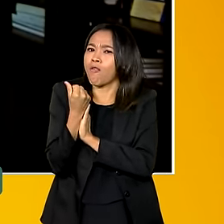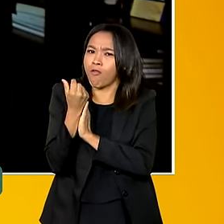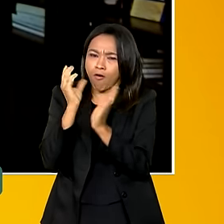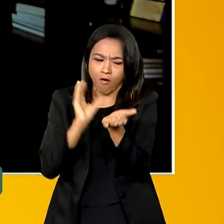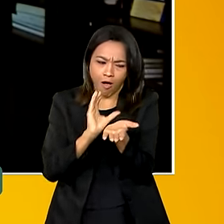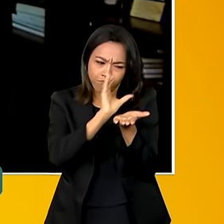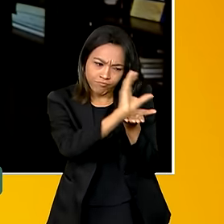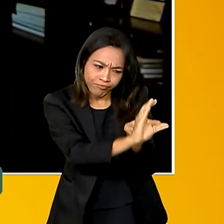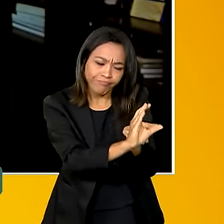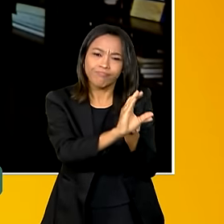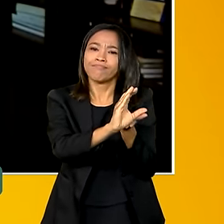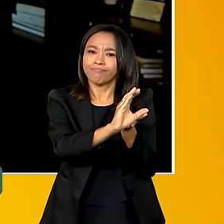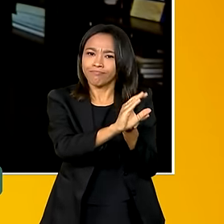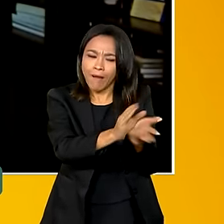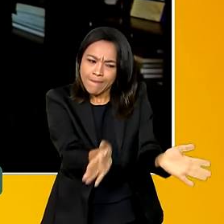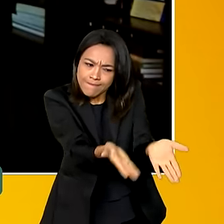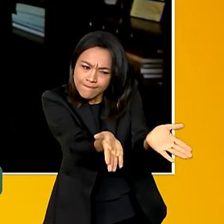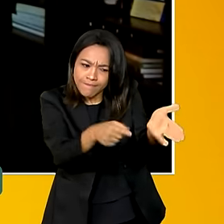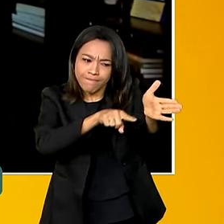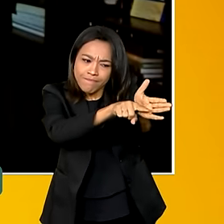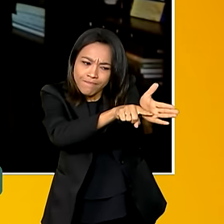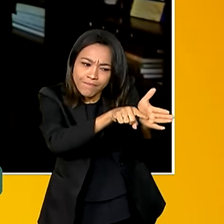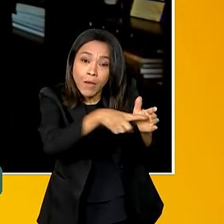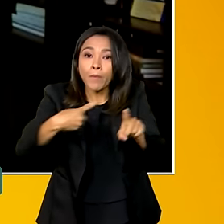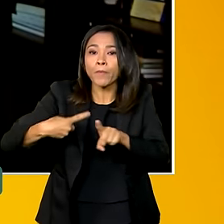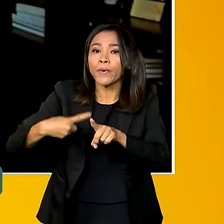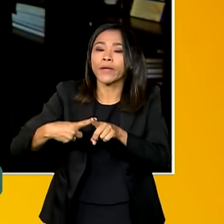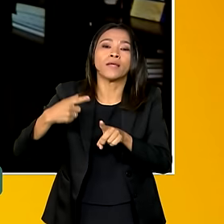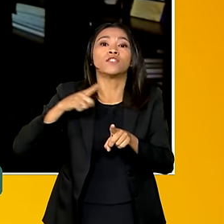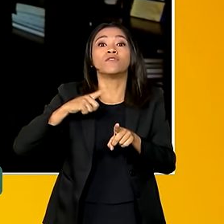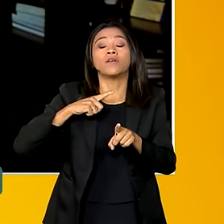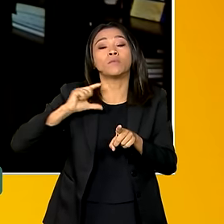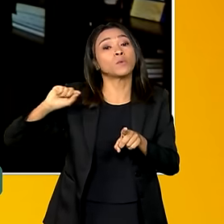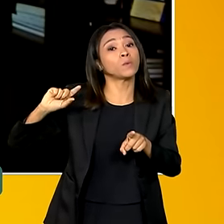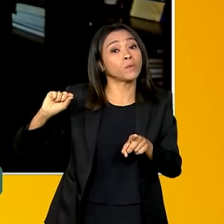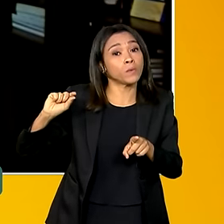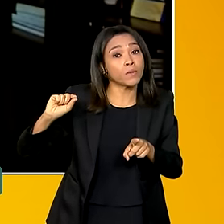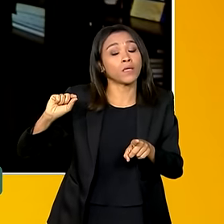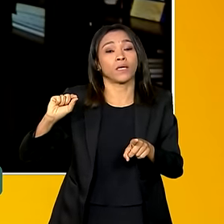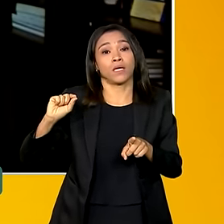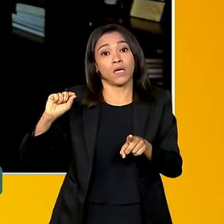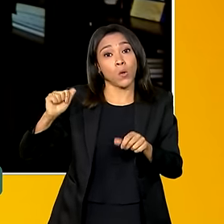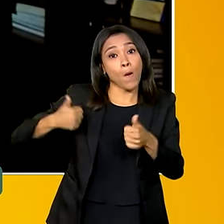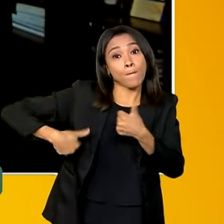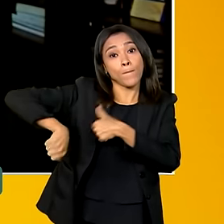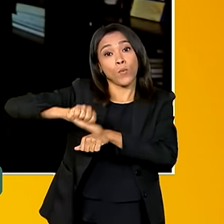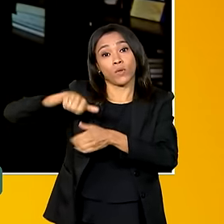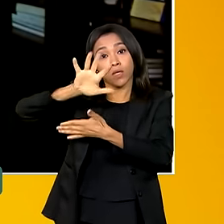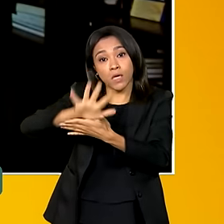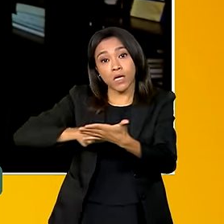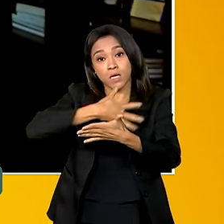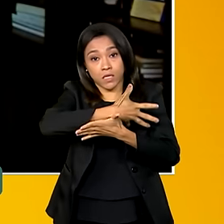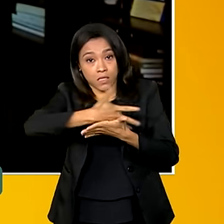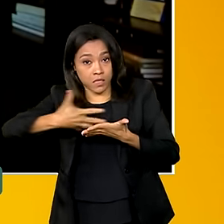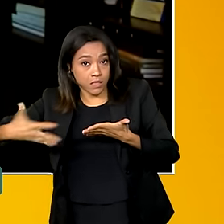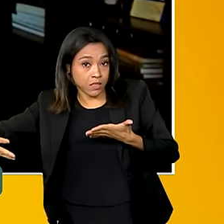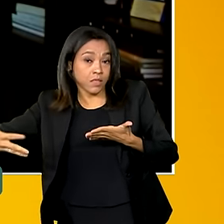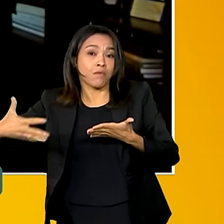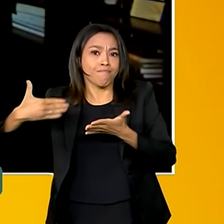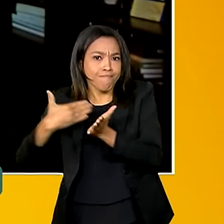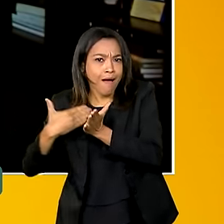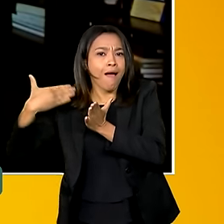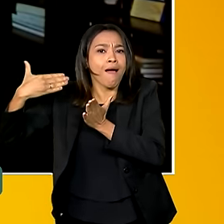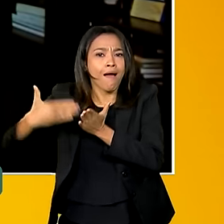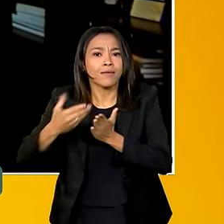porque tivemos uma mudança de cronograma. estendemos por mais